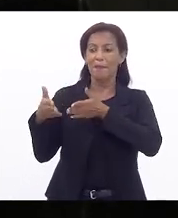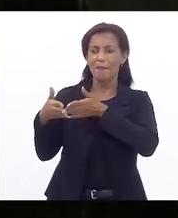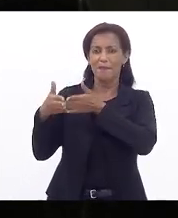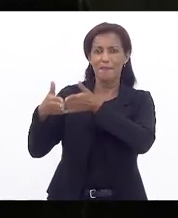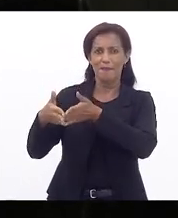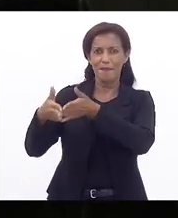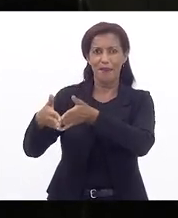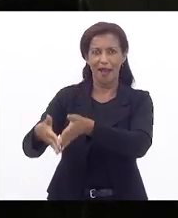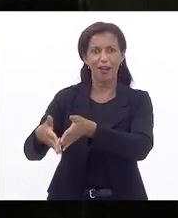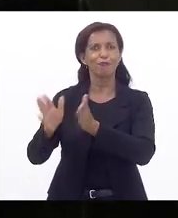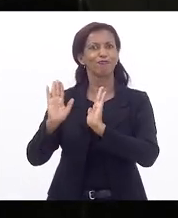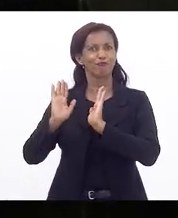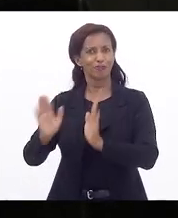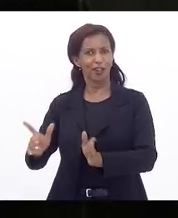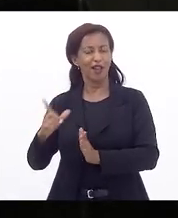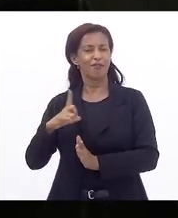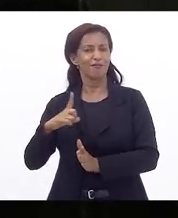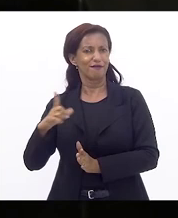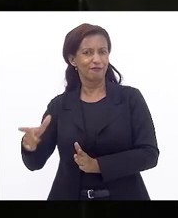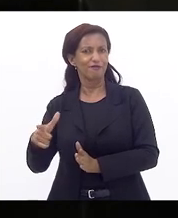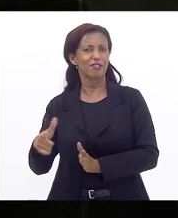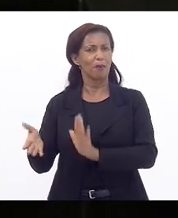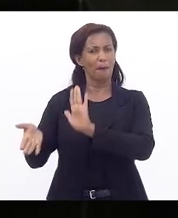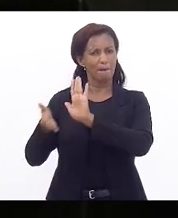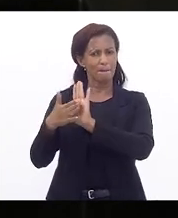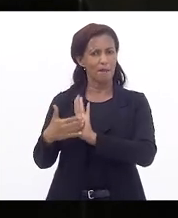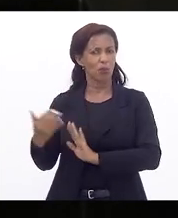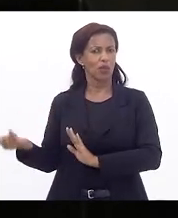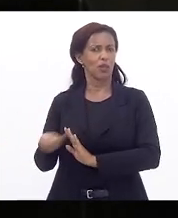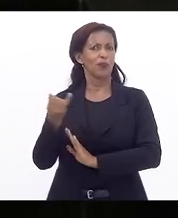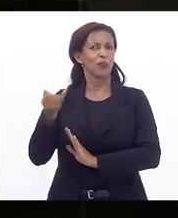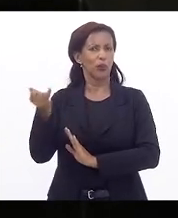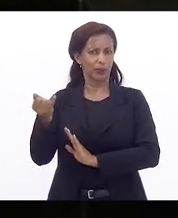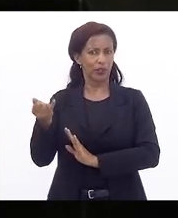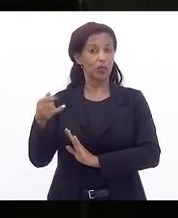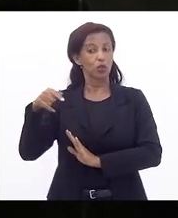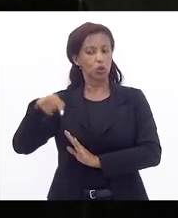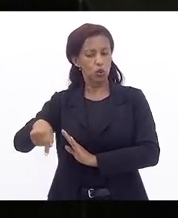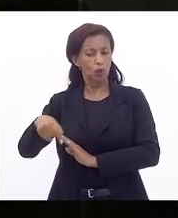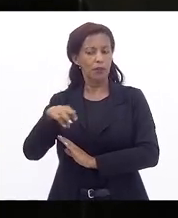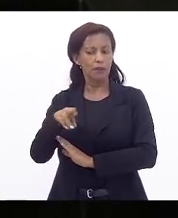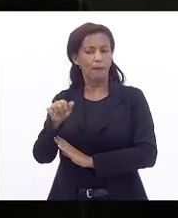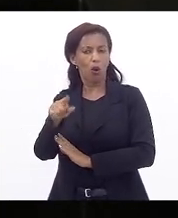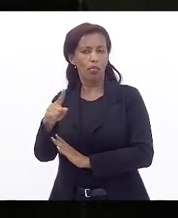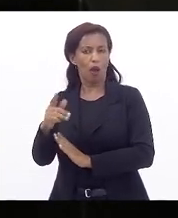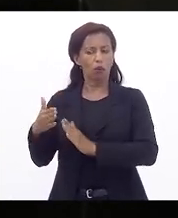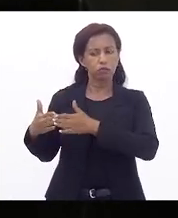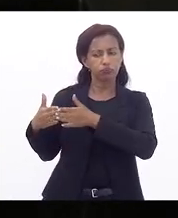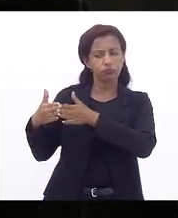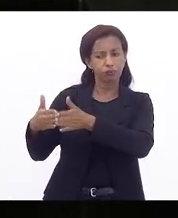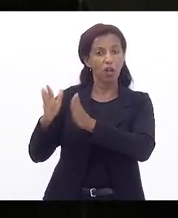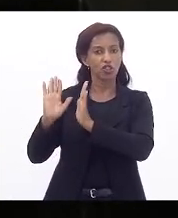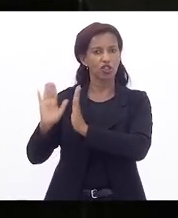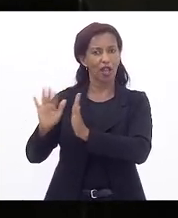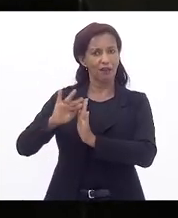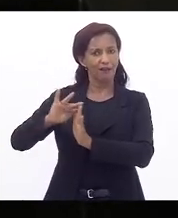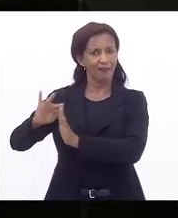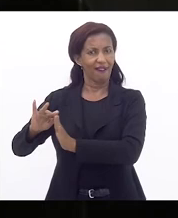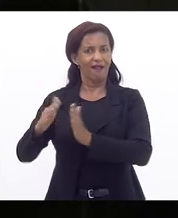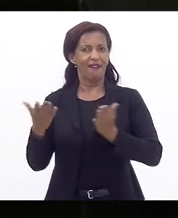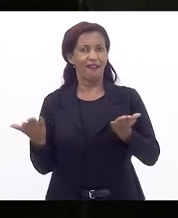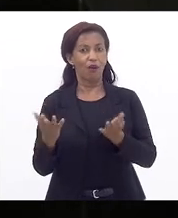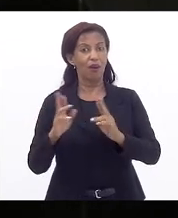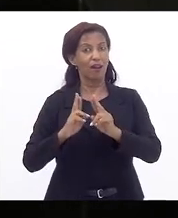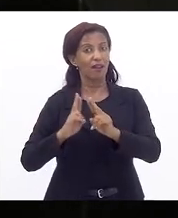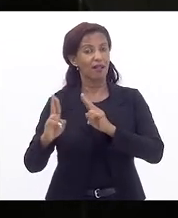defesa do transporte aquaviário, recentemente fizemos uma pauta muito importante em torno desse modal de transporte. Aguardamos ainda as questões